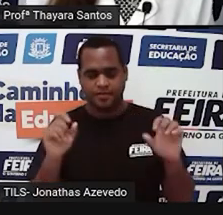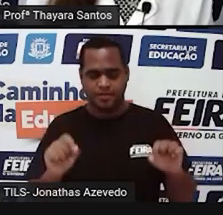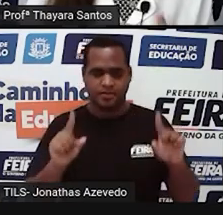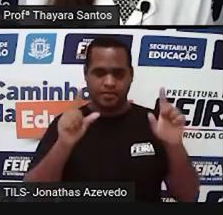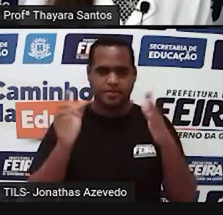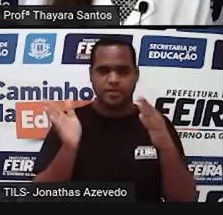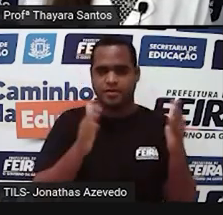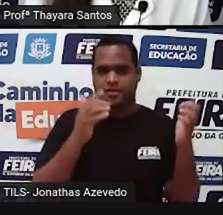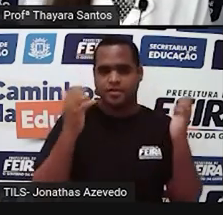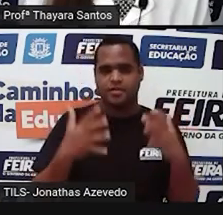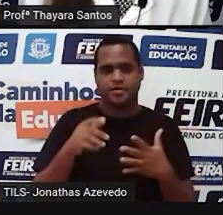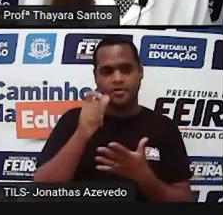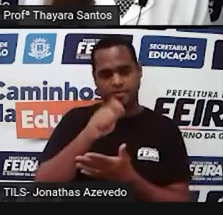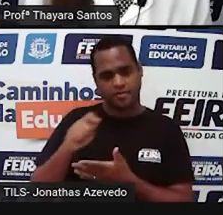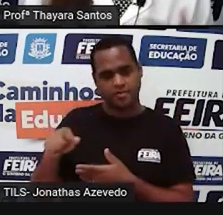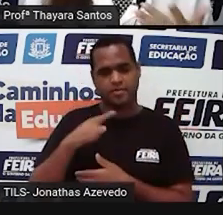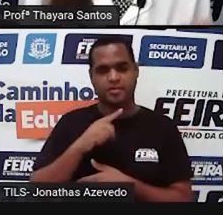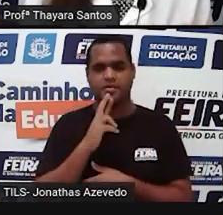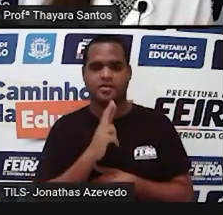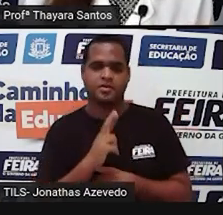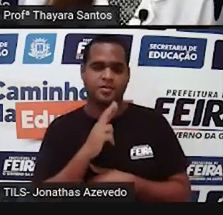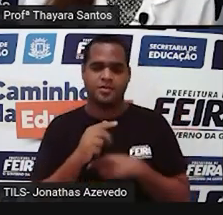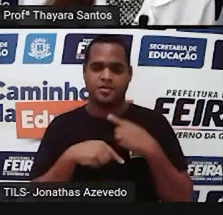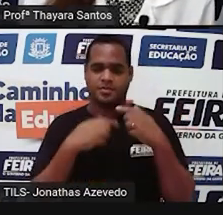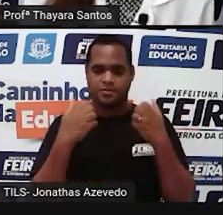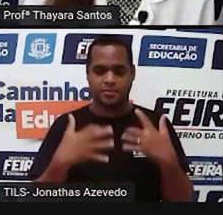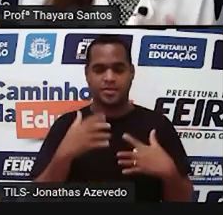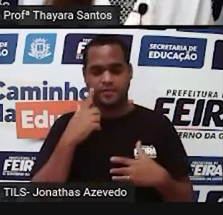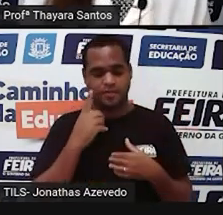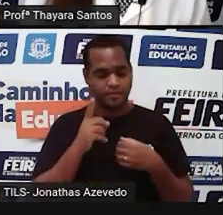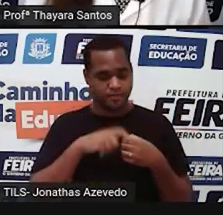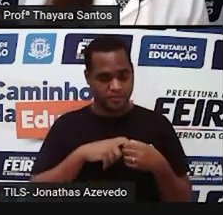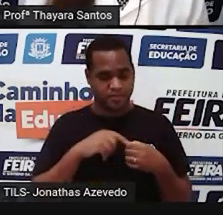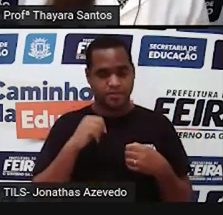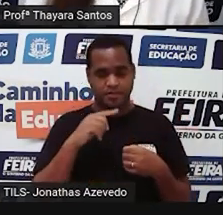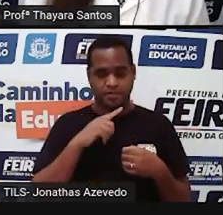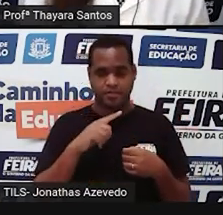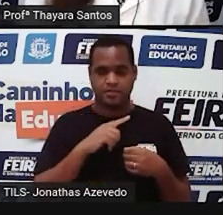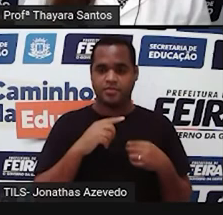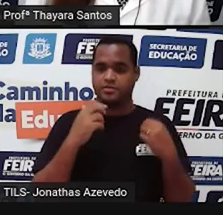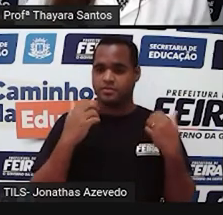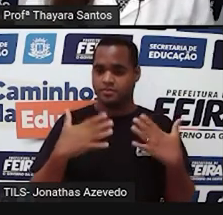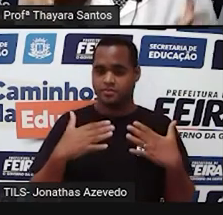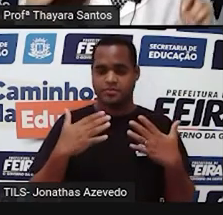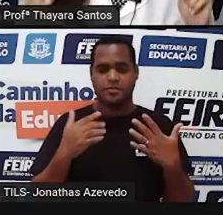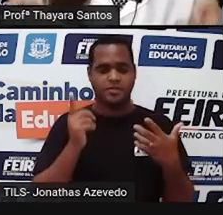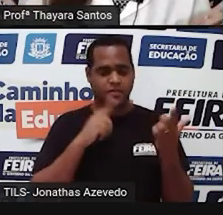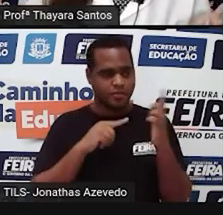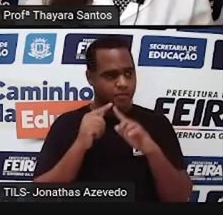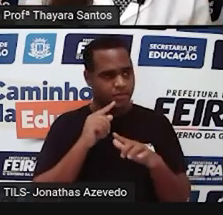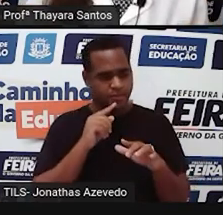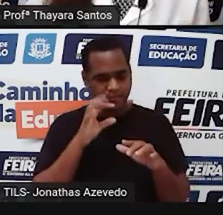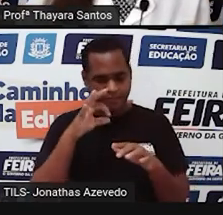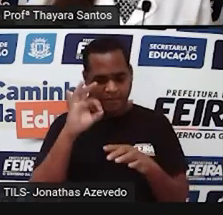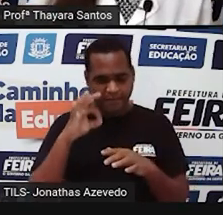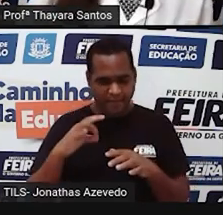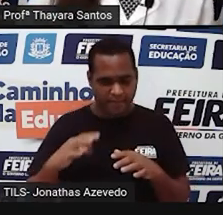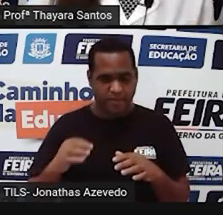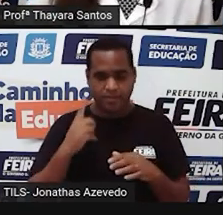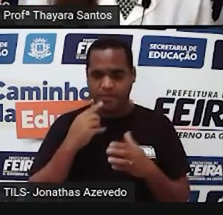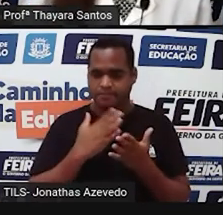E vocês anotam aí as respostas. Depois, a gente vai voltar aqui e vai corrigir essa atividade. Então, vamos lá começar.